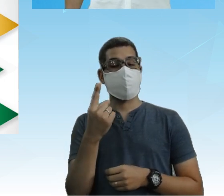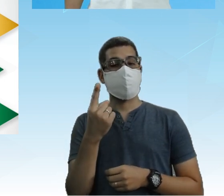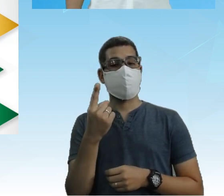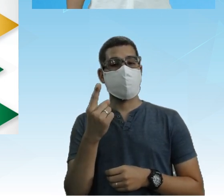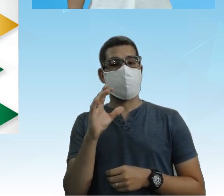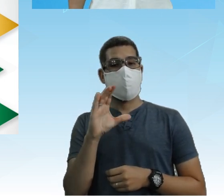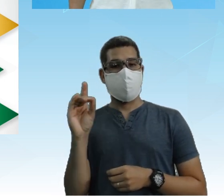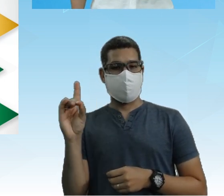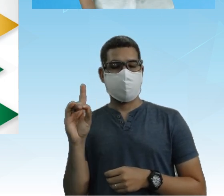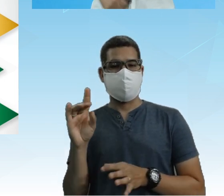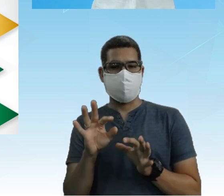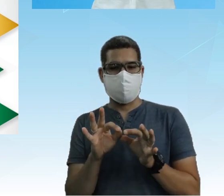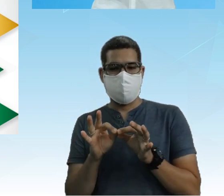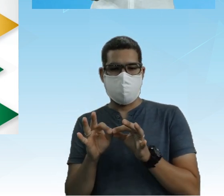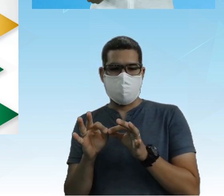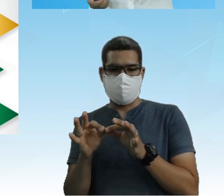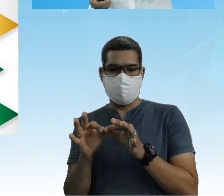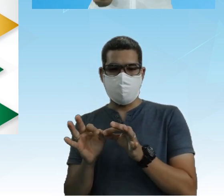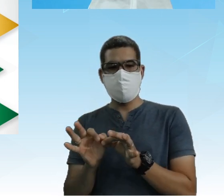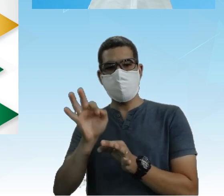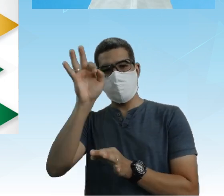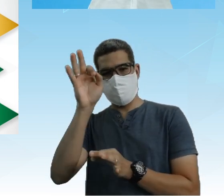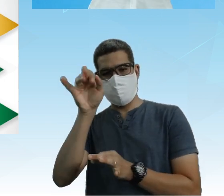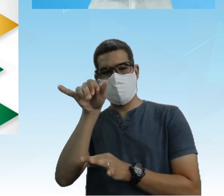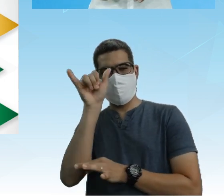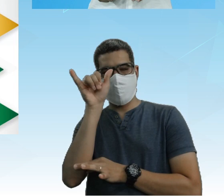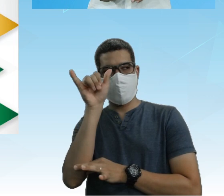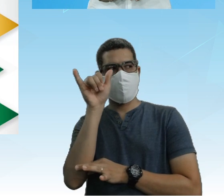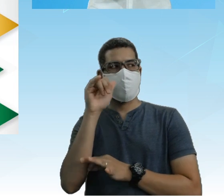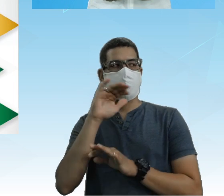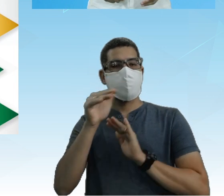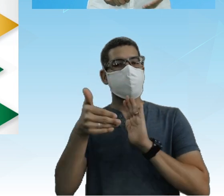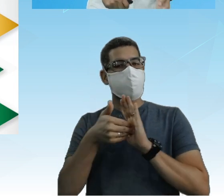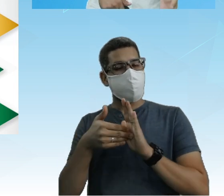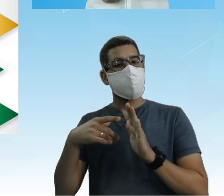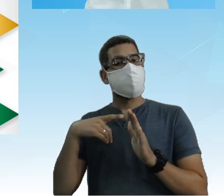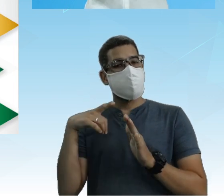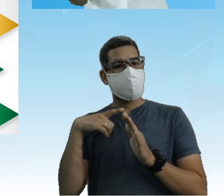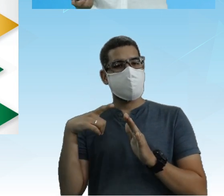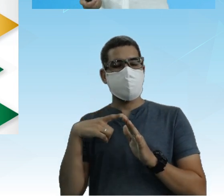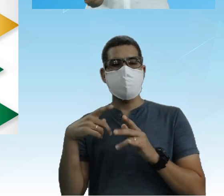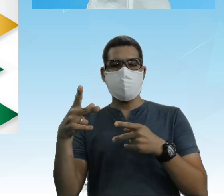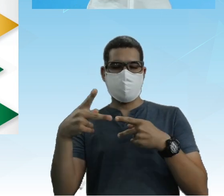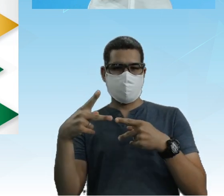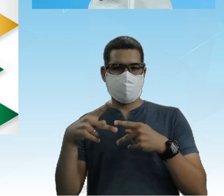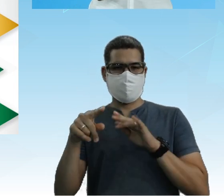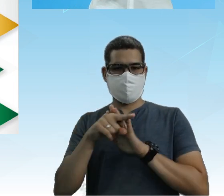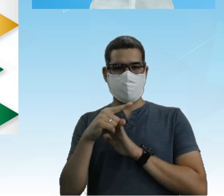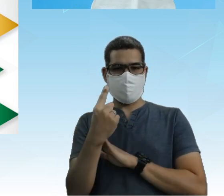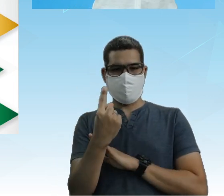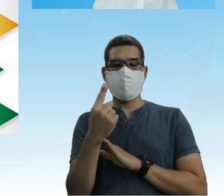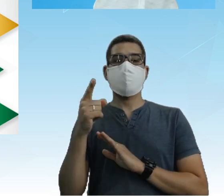coordenada do eixo vertical Por exemplo Y Todos os pontos Do polígono Por menos um Então vou fazer uma reflexão